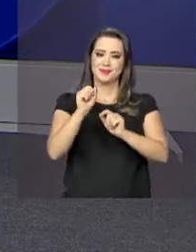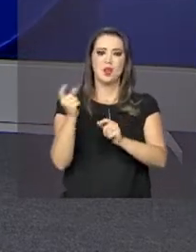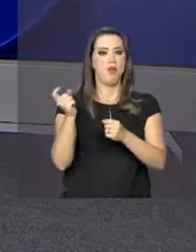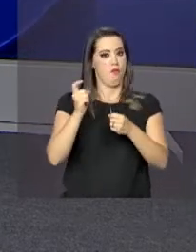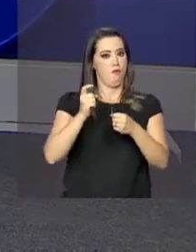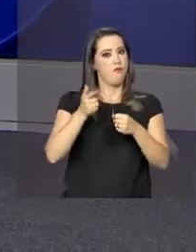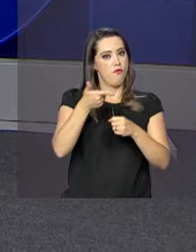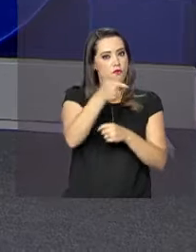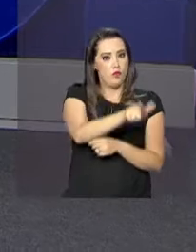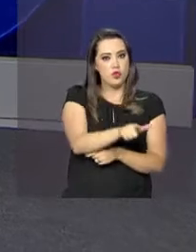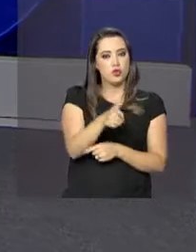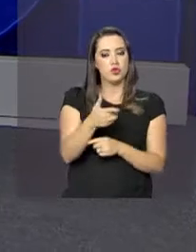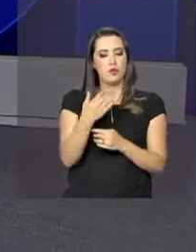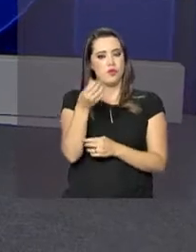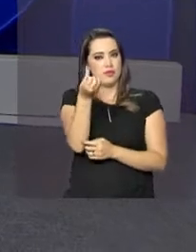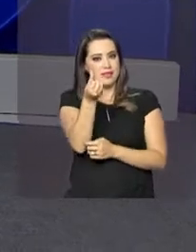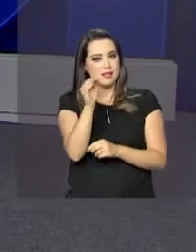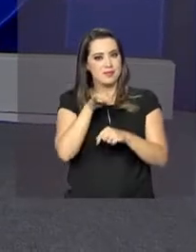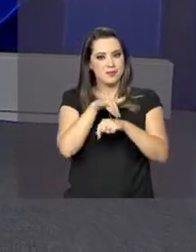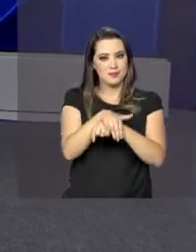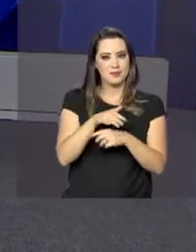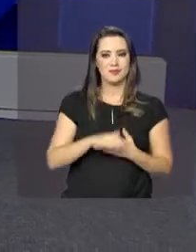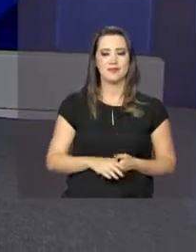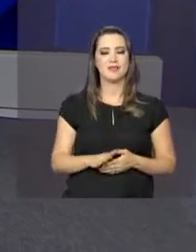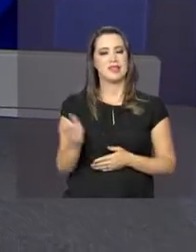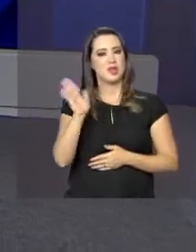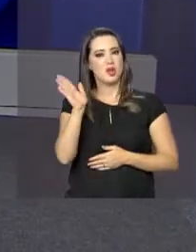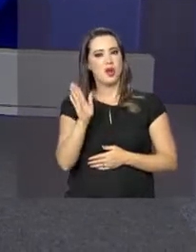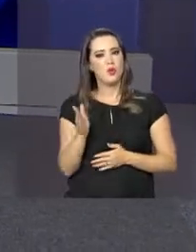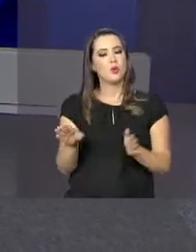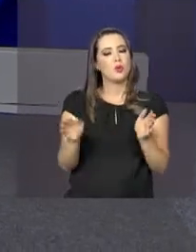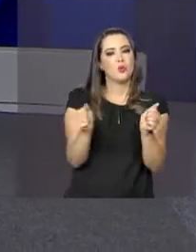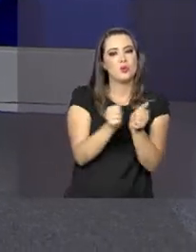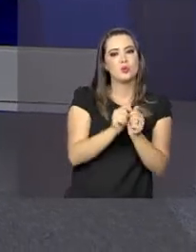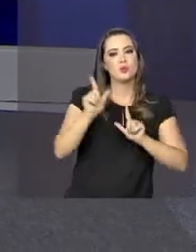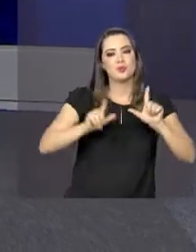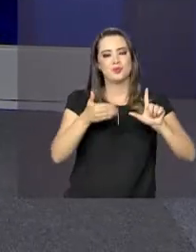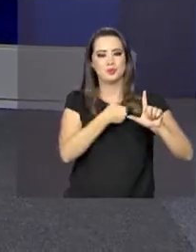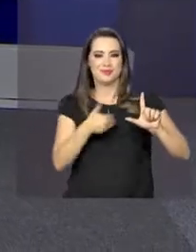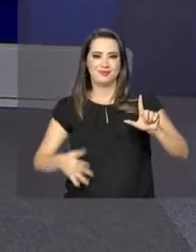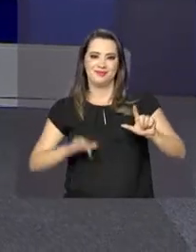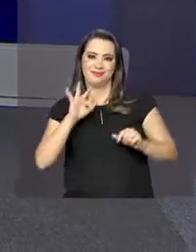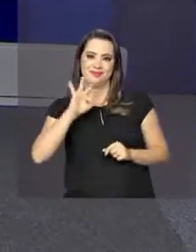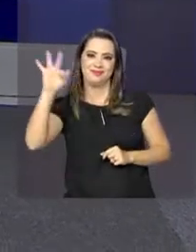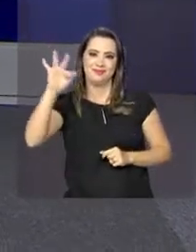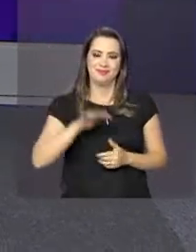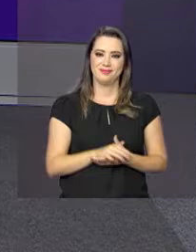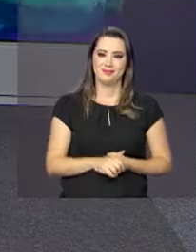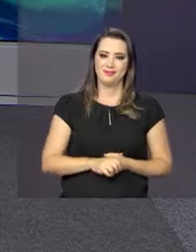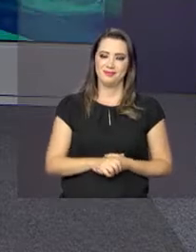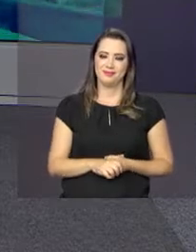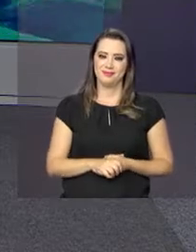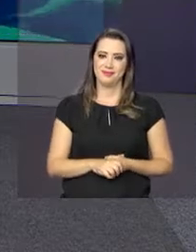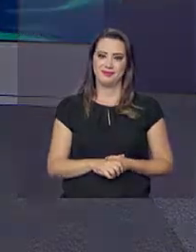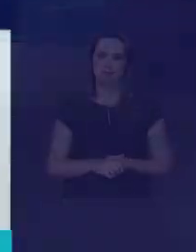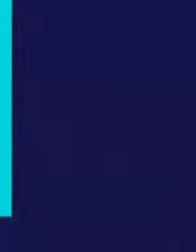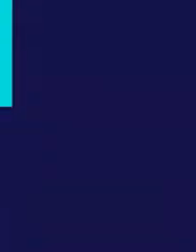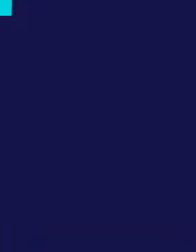Nós voltamos com mais uma edição às seis da noite. Até lá e continue com a gente aqui na NBR, a TV do Governo Federal.